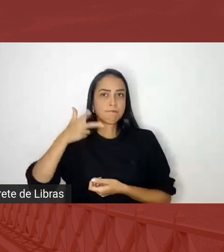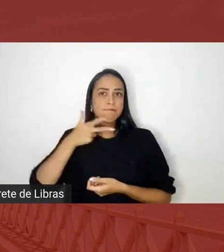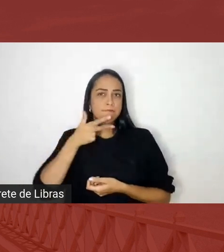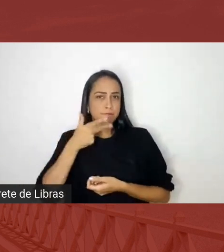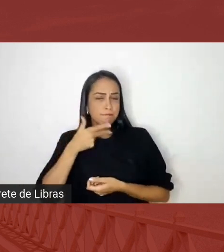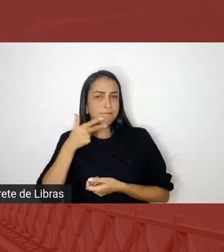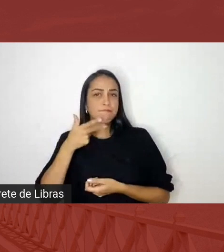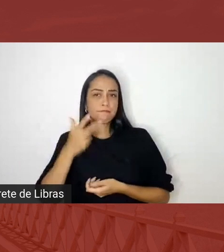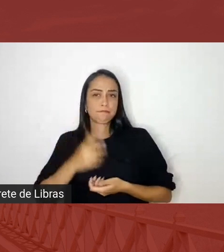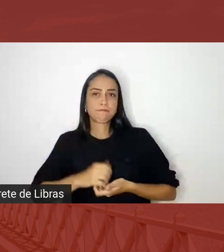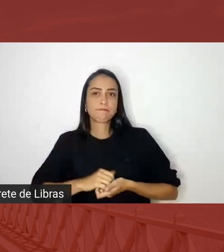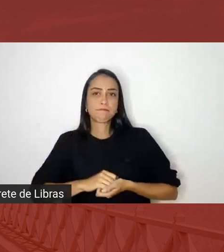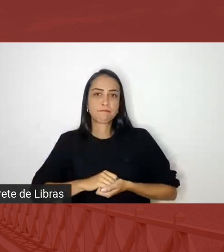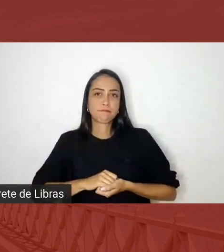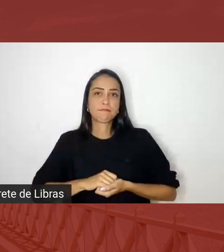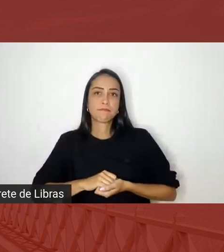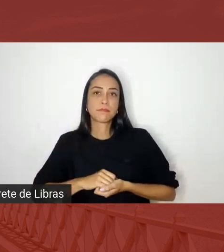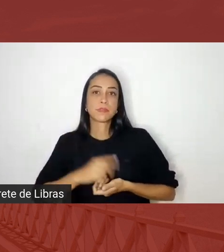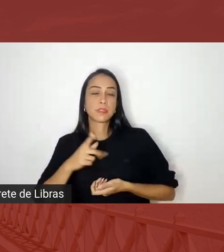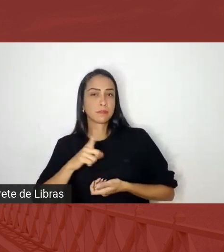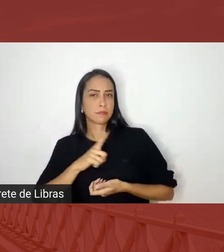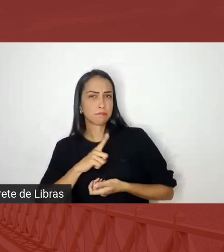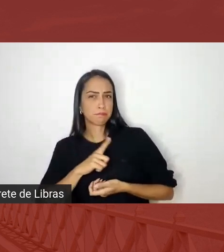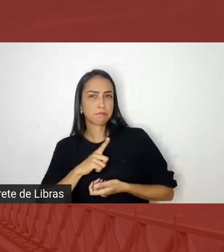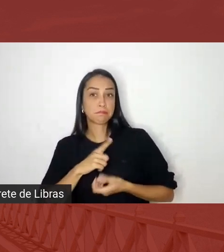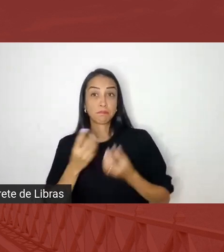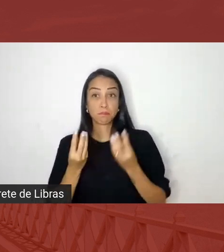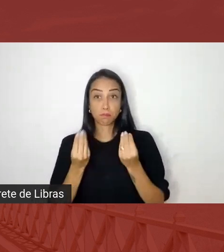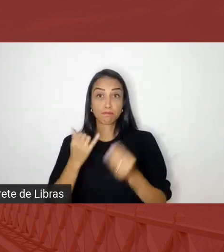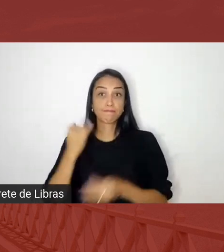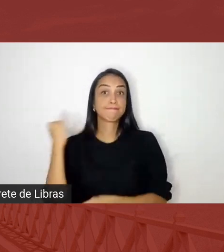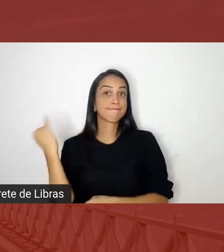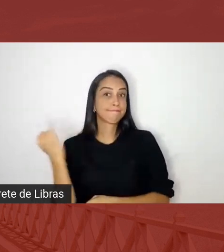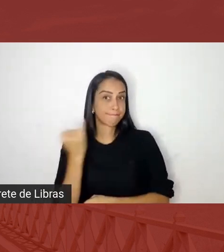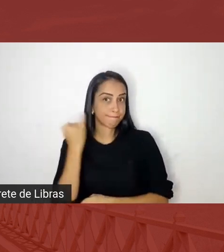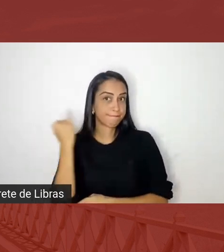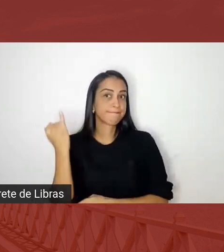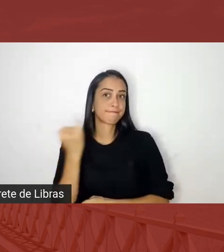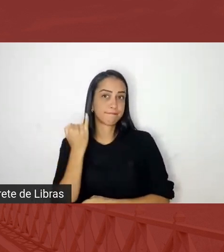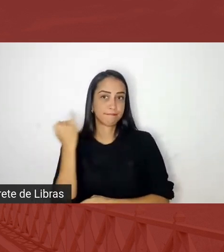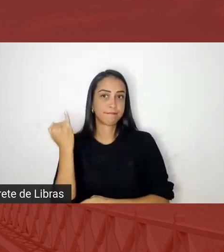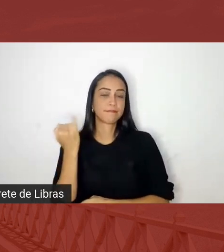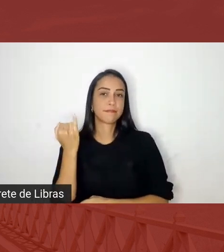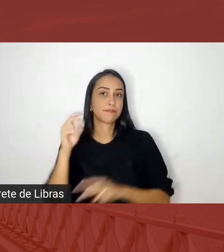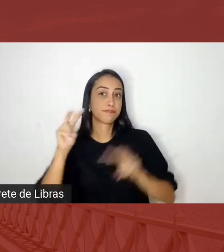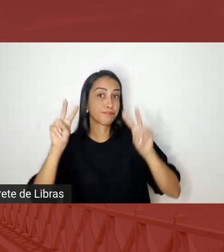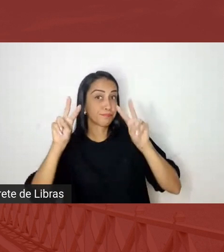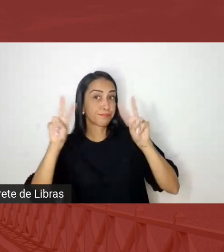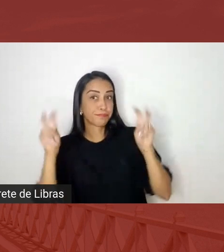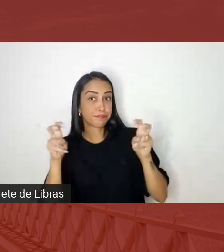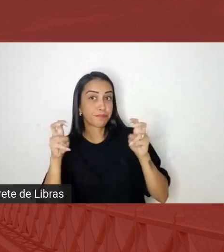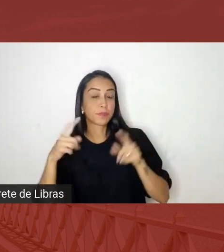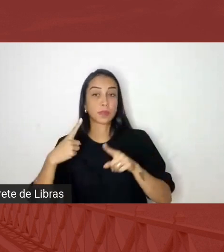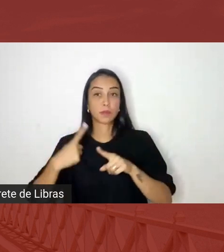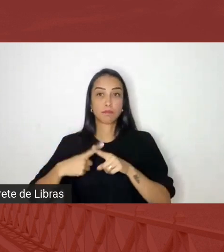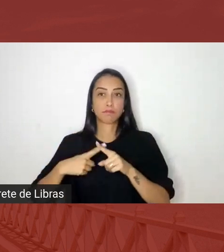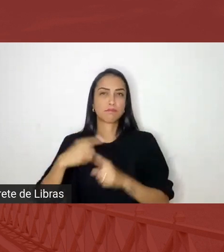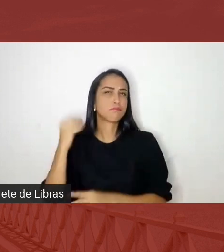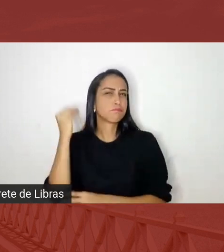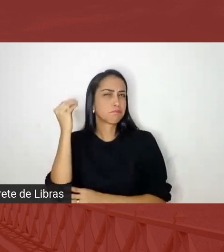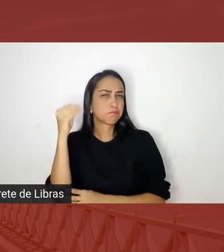refletem muito a importância dessa temática quando ela é experimentada numa